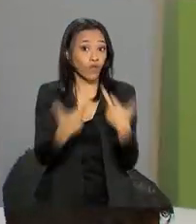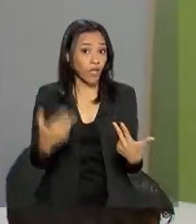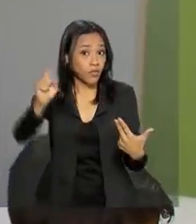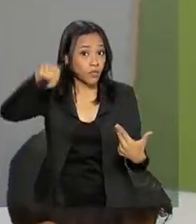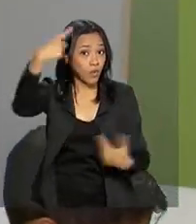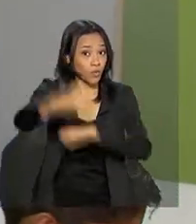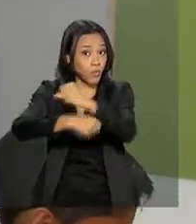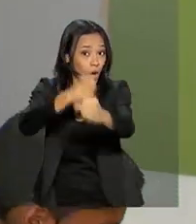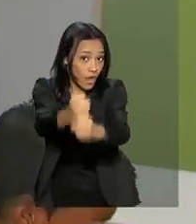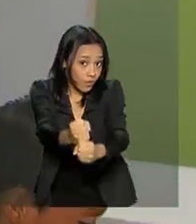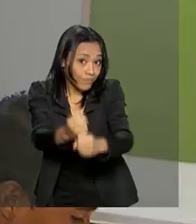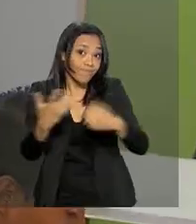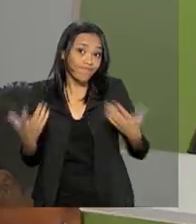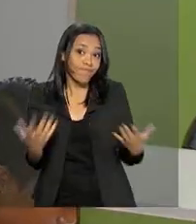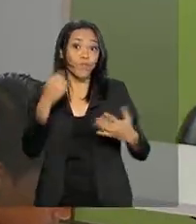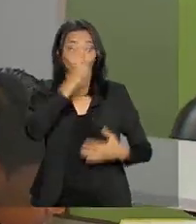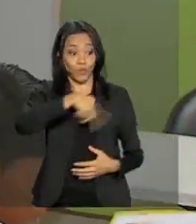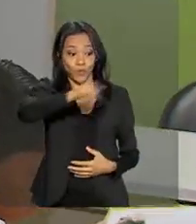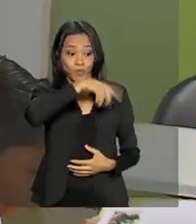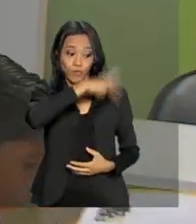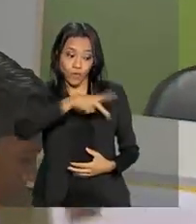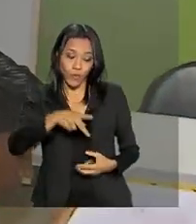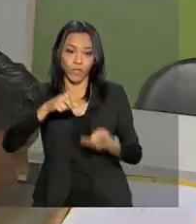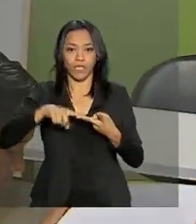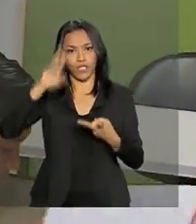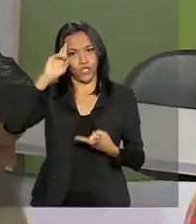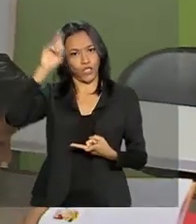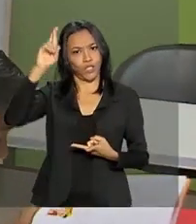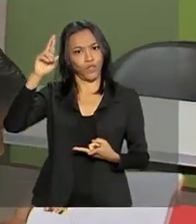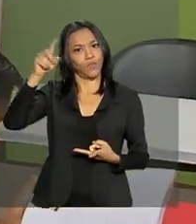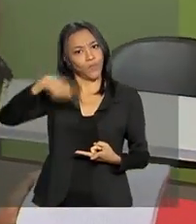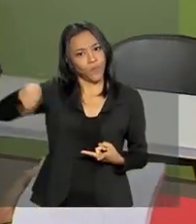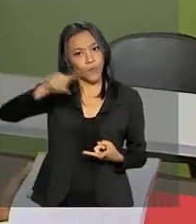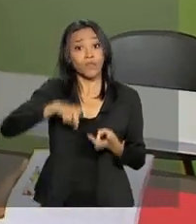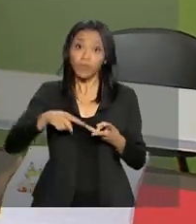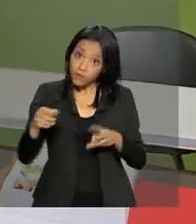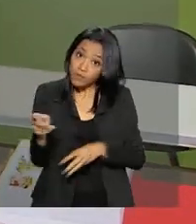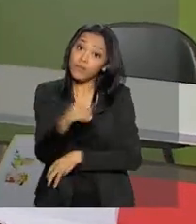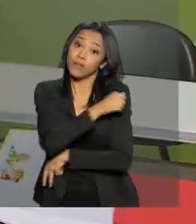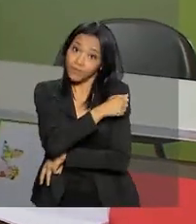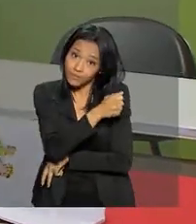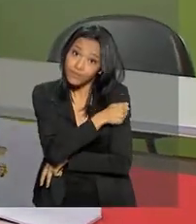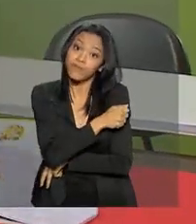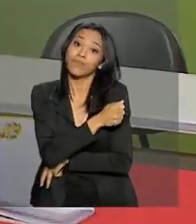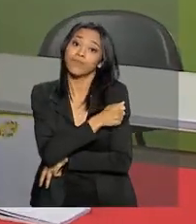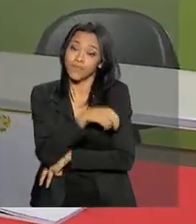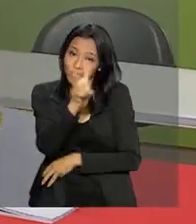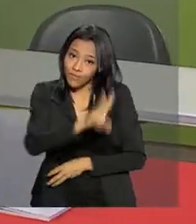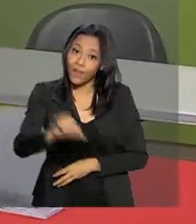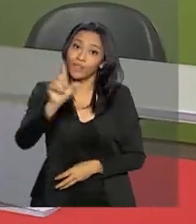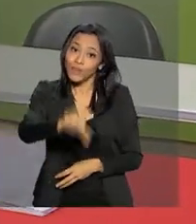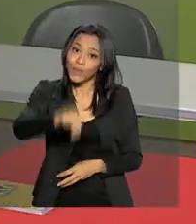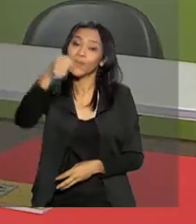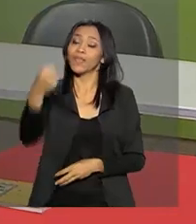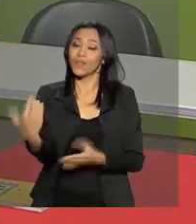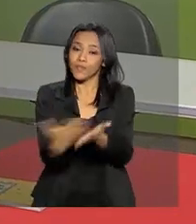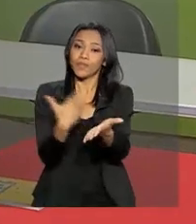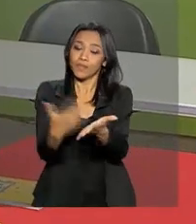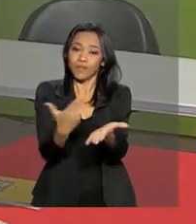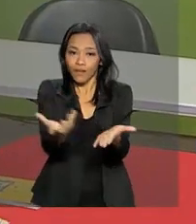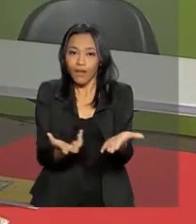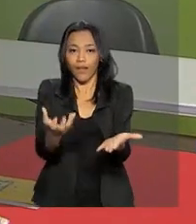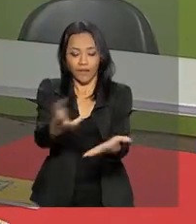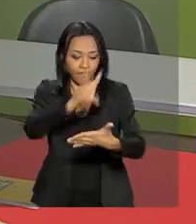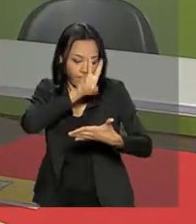letivo é que os professores, diretores e os próprios alunos vão poder escolher os livros que querem